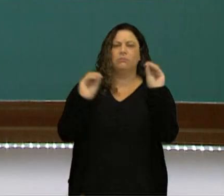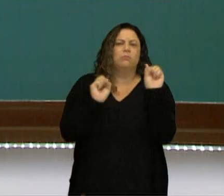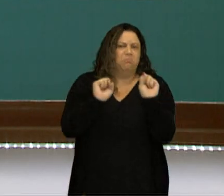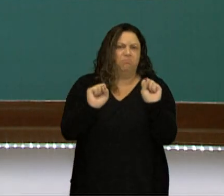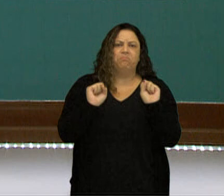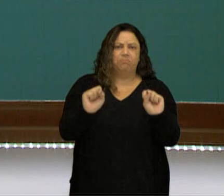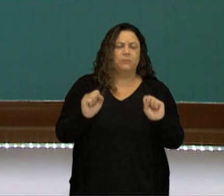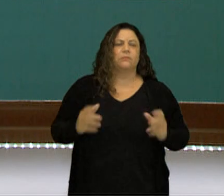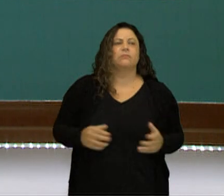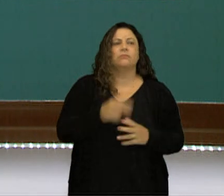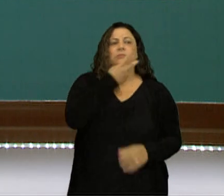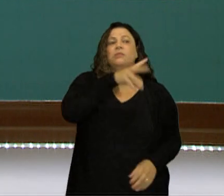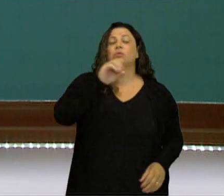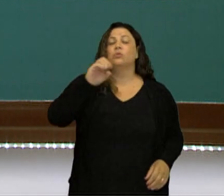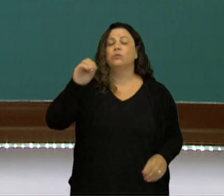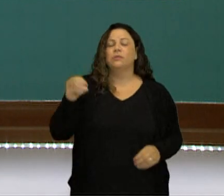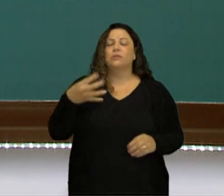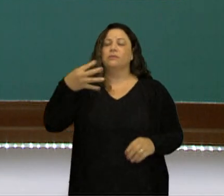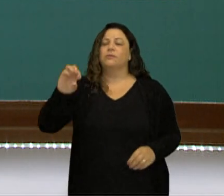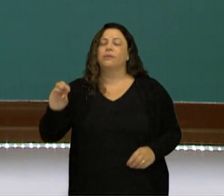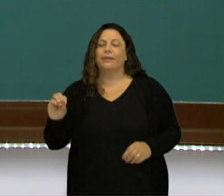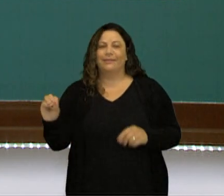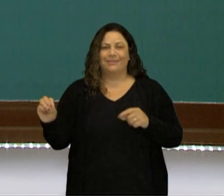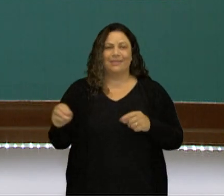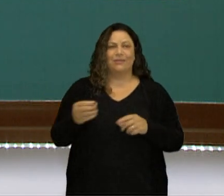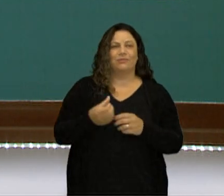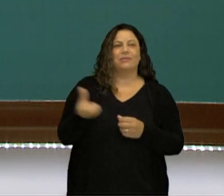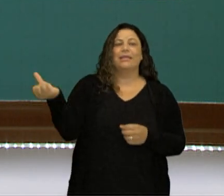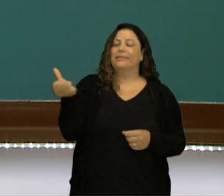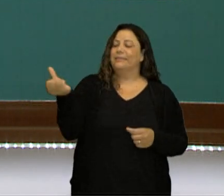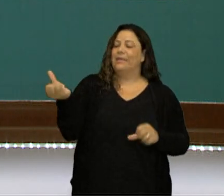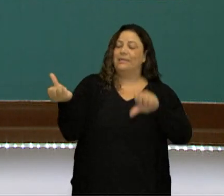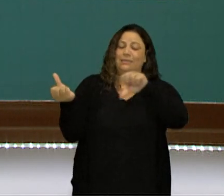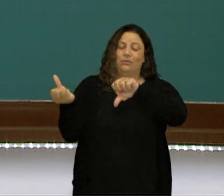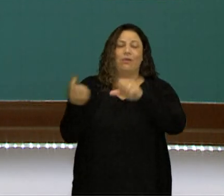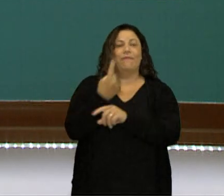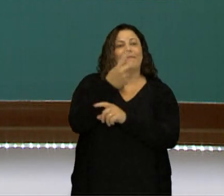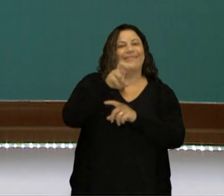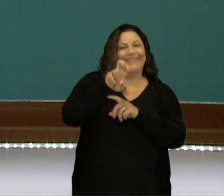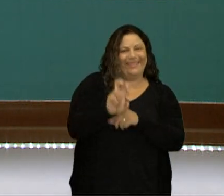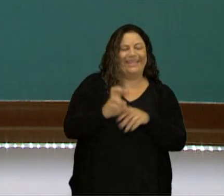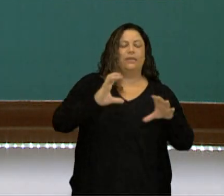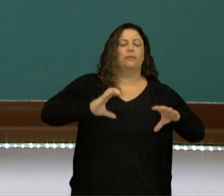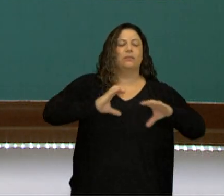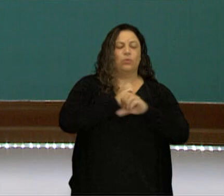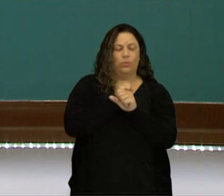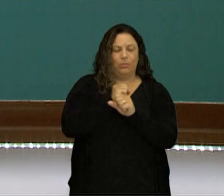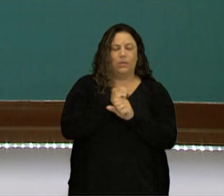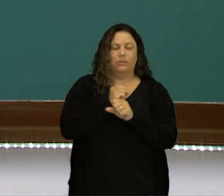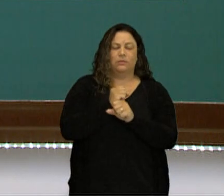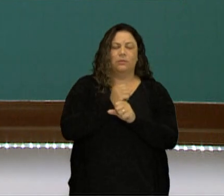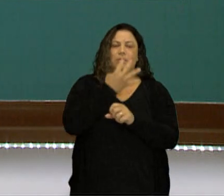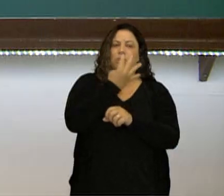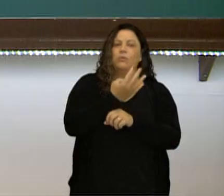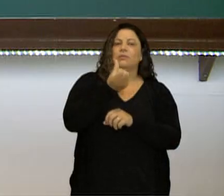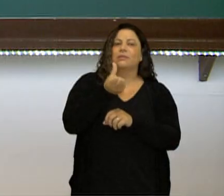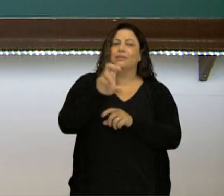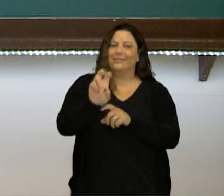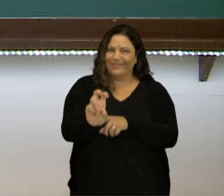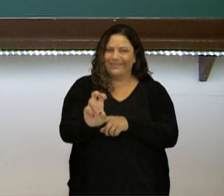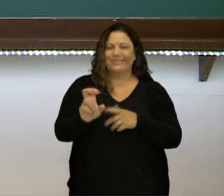Então, 200 mais 200, 400. 6 mais 9, 15. Somando todo mundo, eu tenho 465.